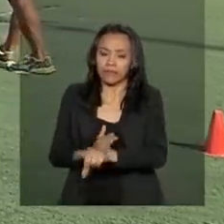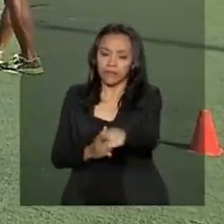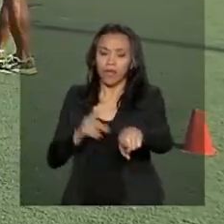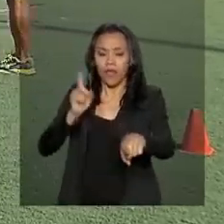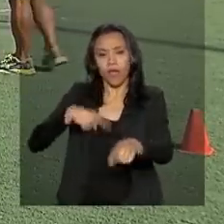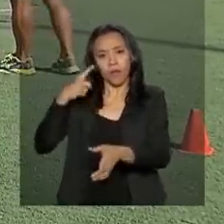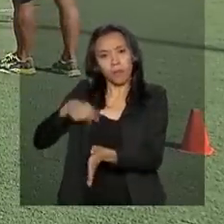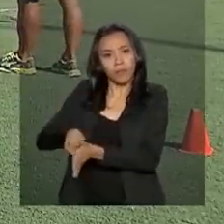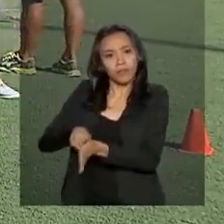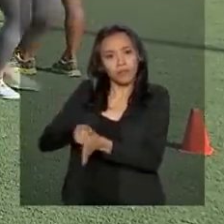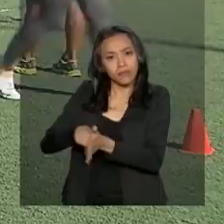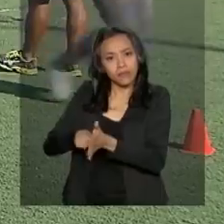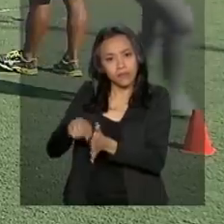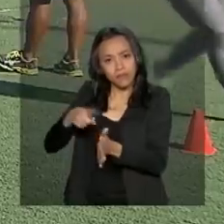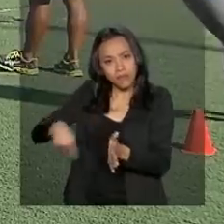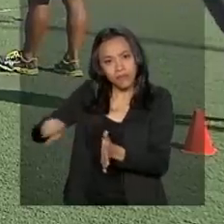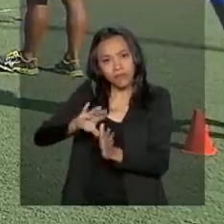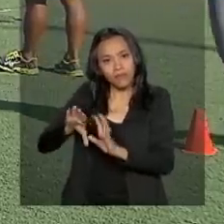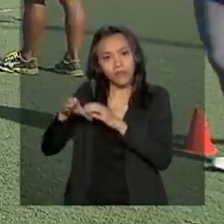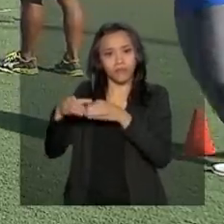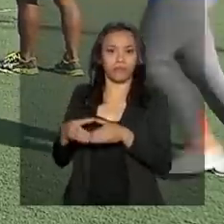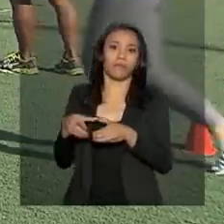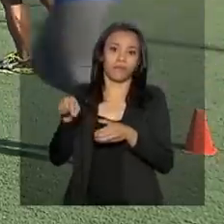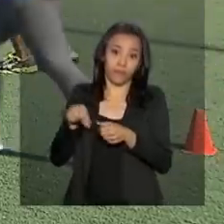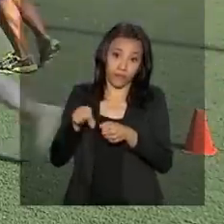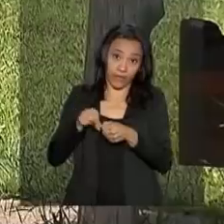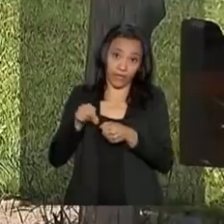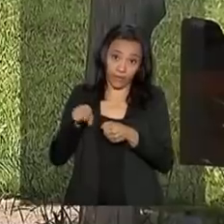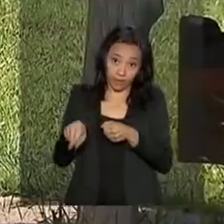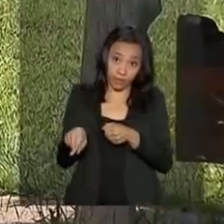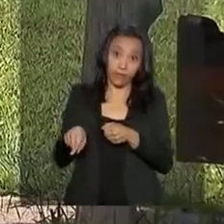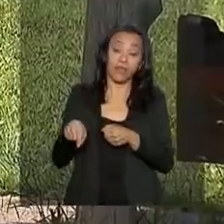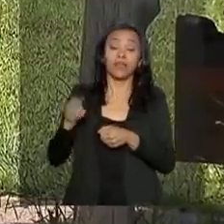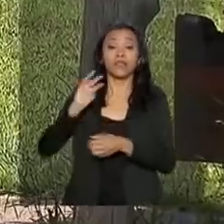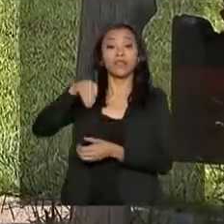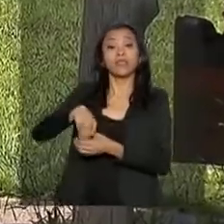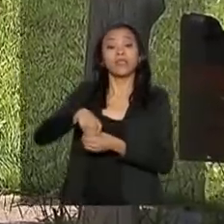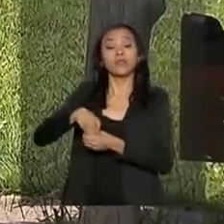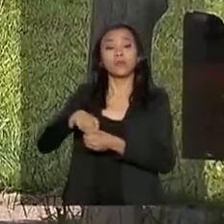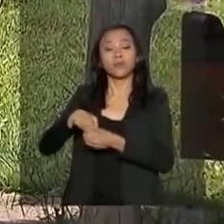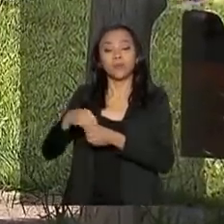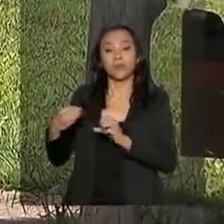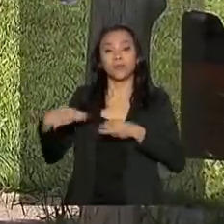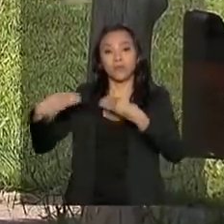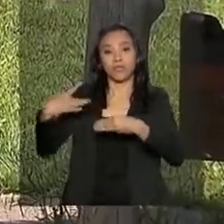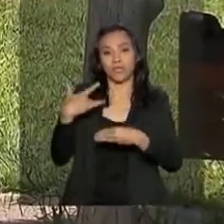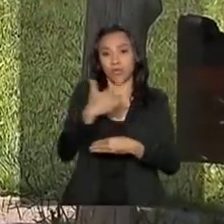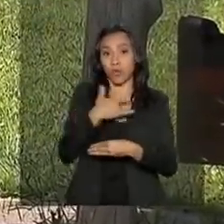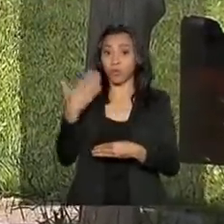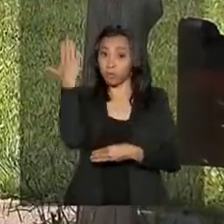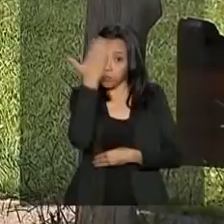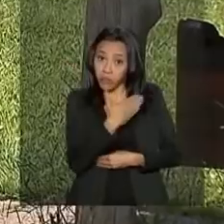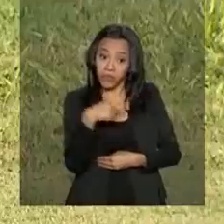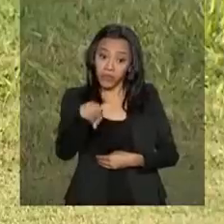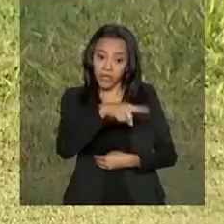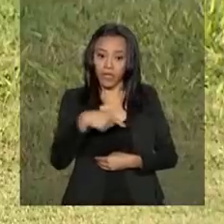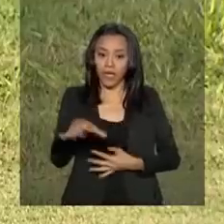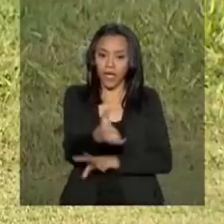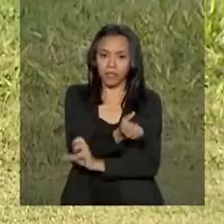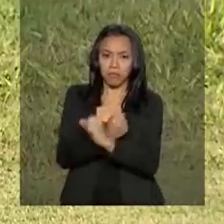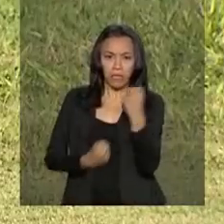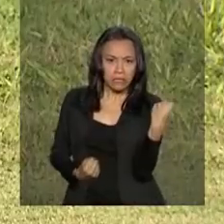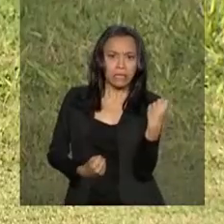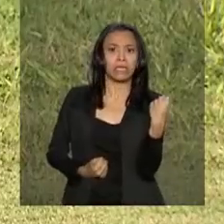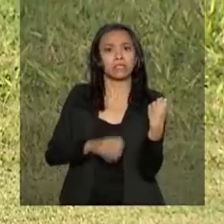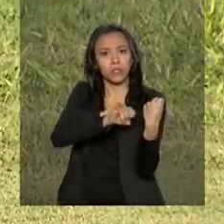vigilância dos fatores de risco e proteção das doenças crônicas, o Vigitel, do Ministério da Saúde, mostrou também que a prática de artes marciais foi a que